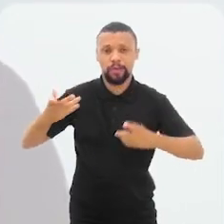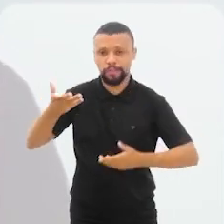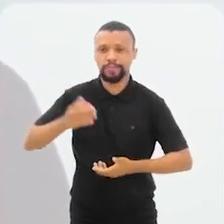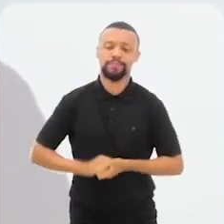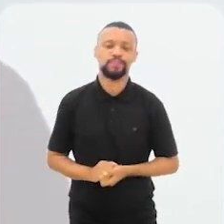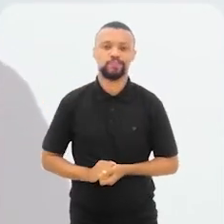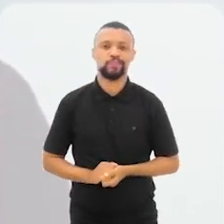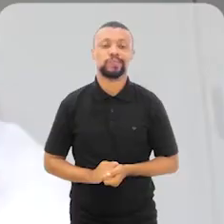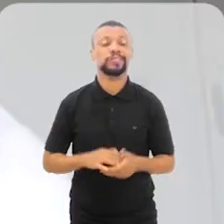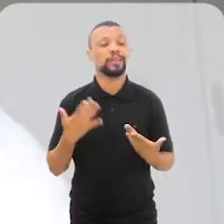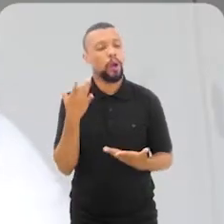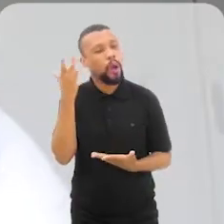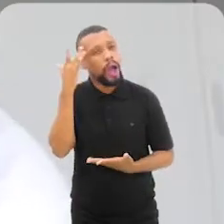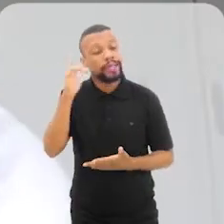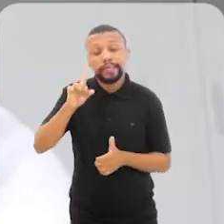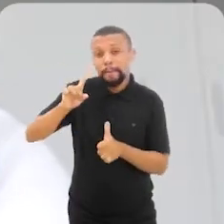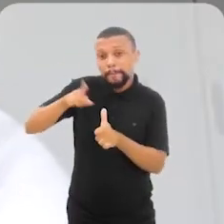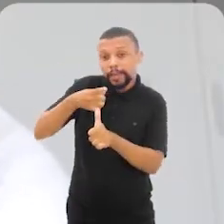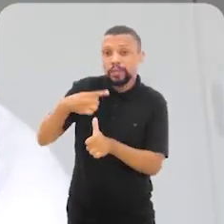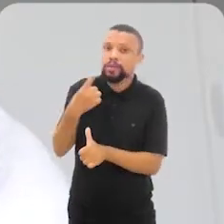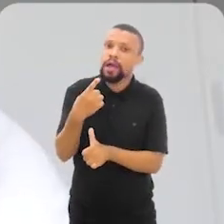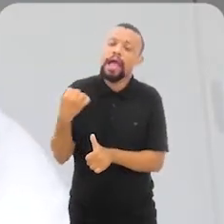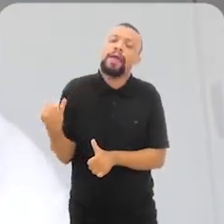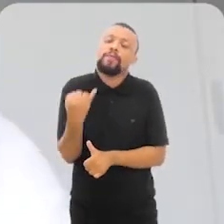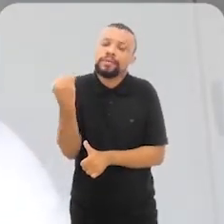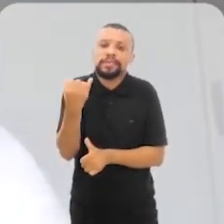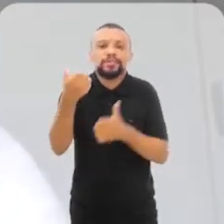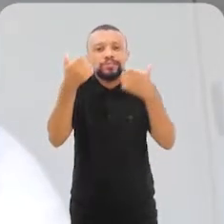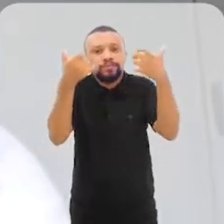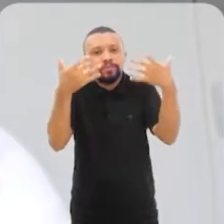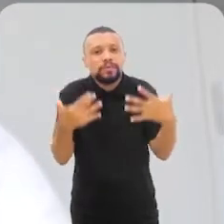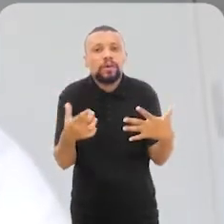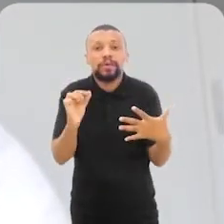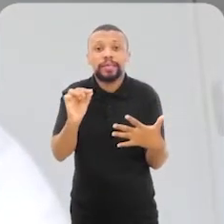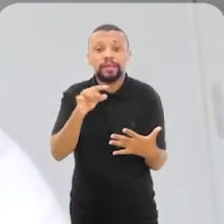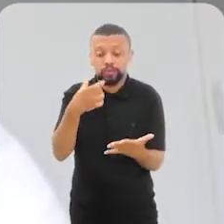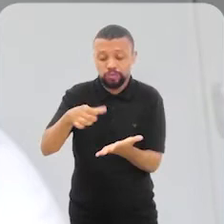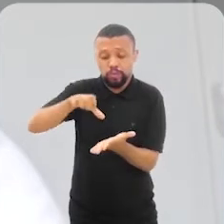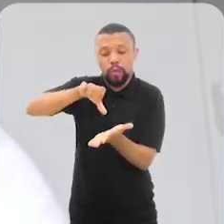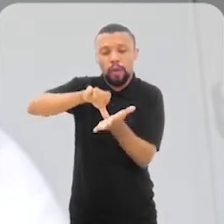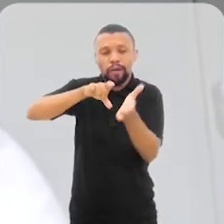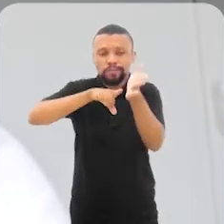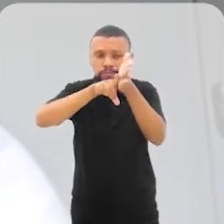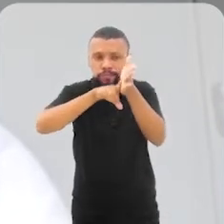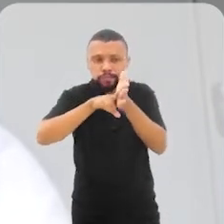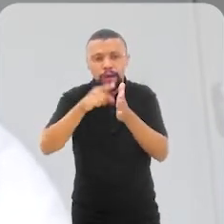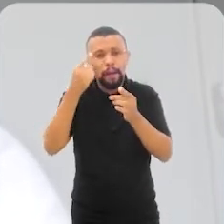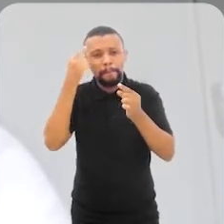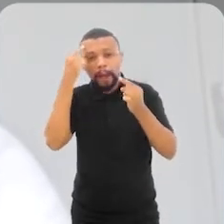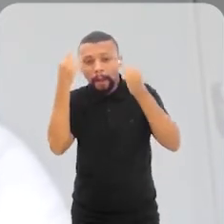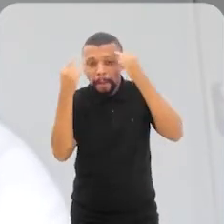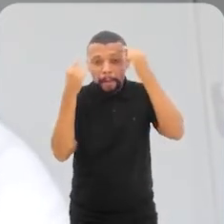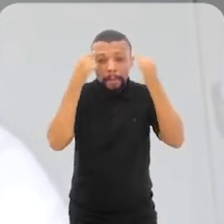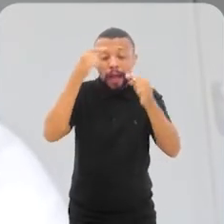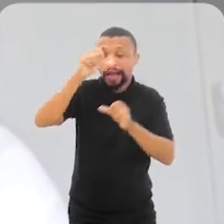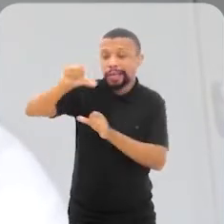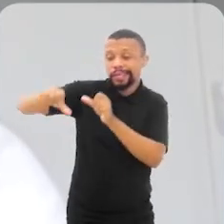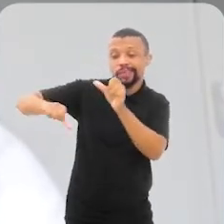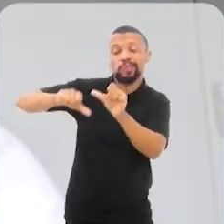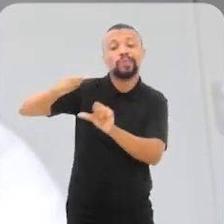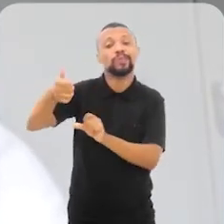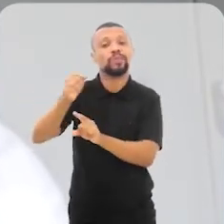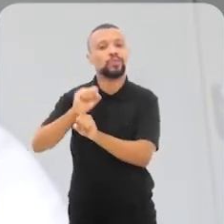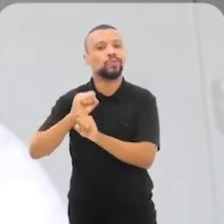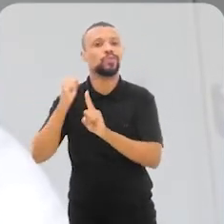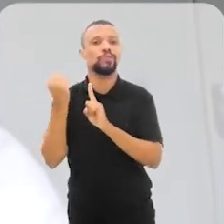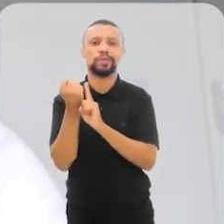Bom, acho que, num primeiro momento, é importante destacar que o nosso observatório é de inovação social, né,